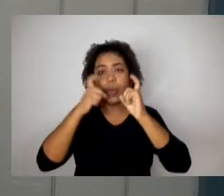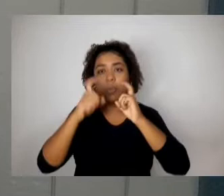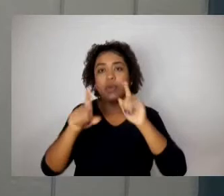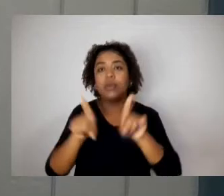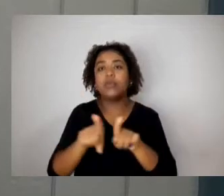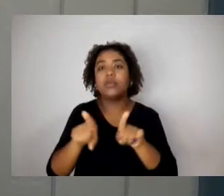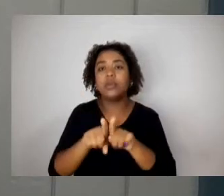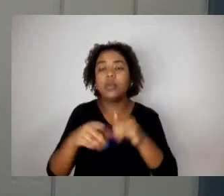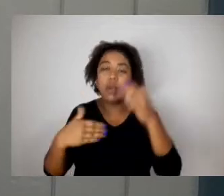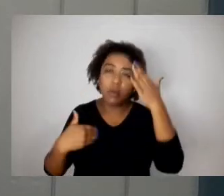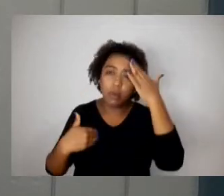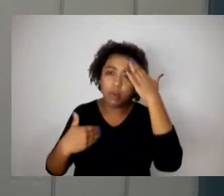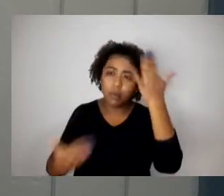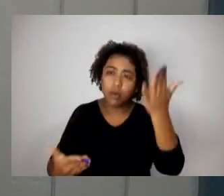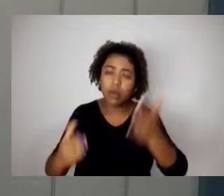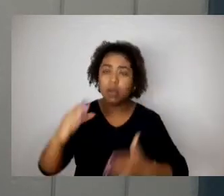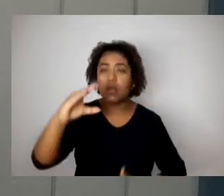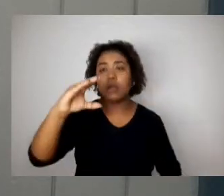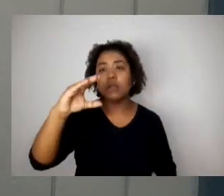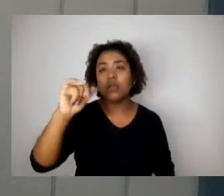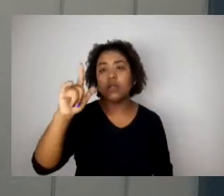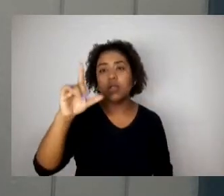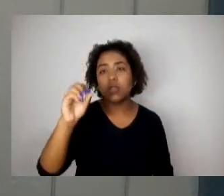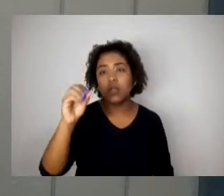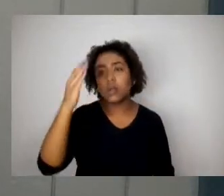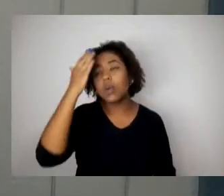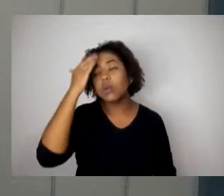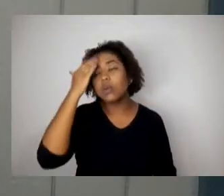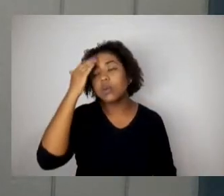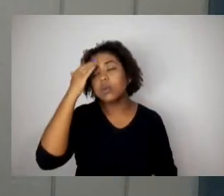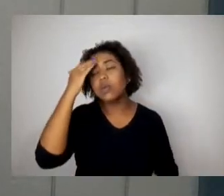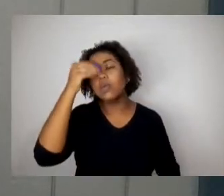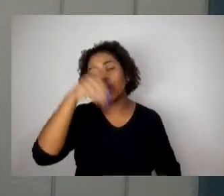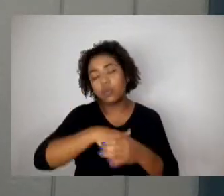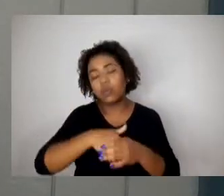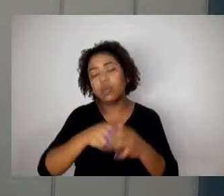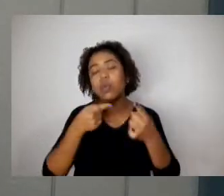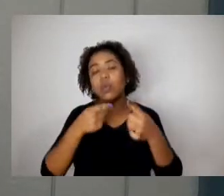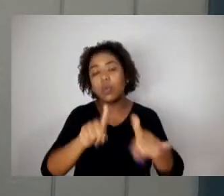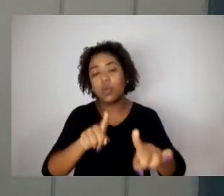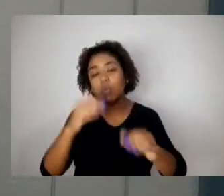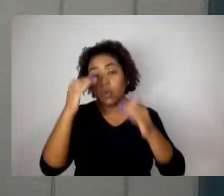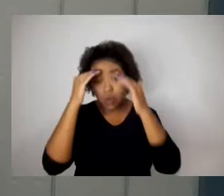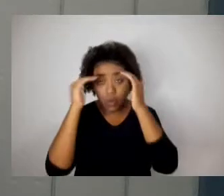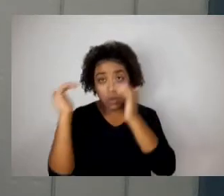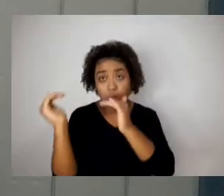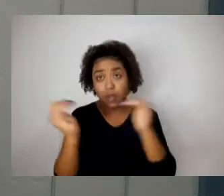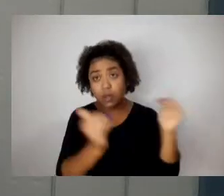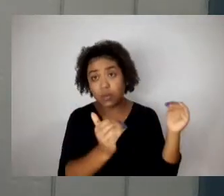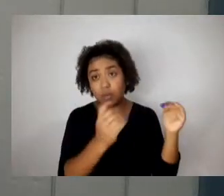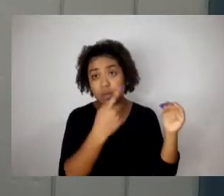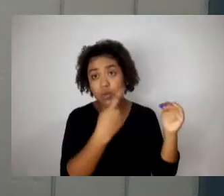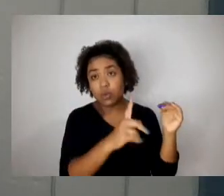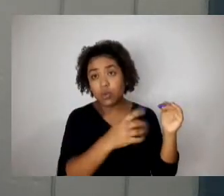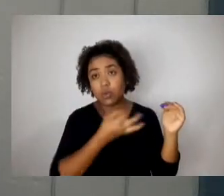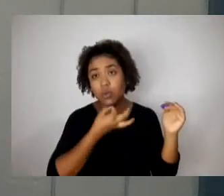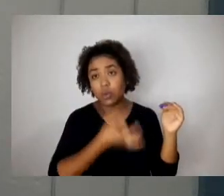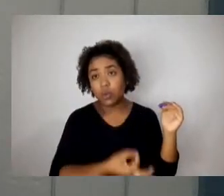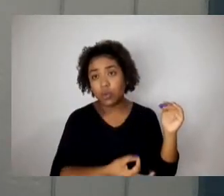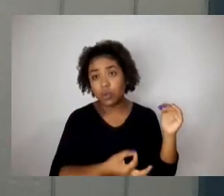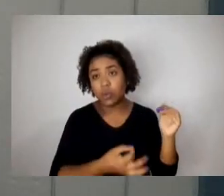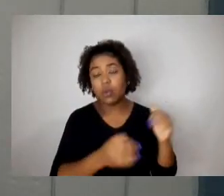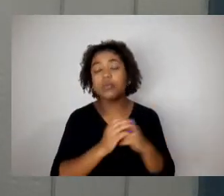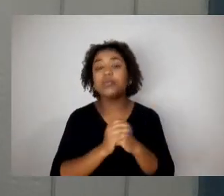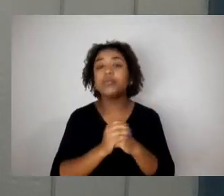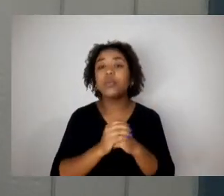de V. Exª ter votado contra, respeito o seu posicionamento, o senhor pediu para retirar o seu prestamento. Quero agradecer a todos